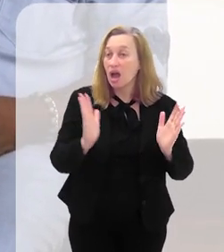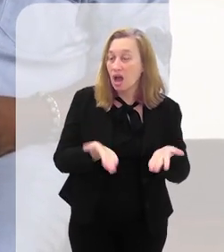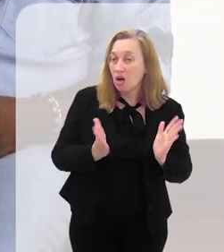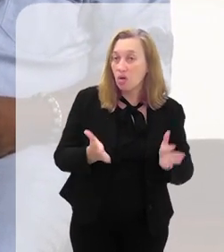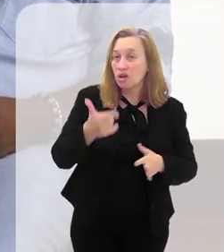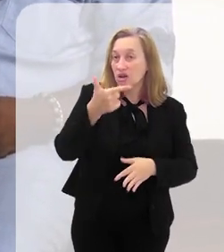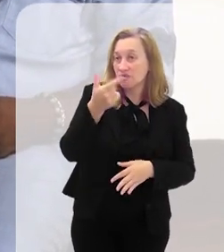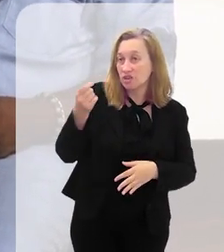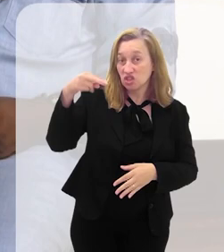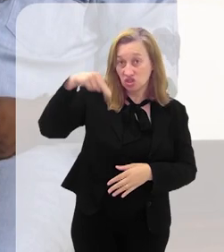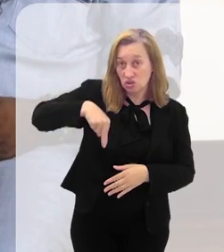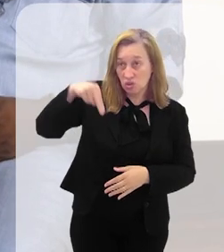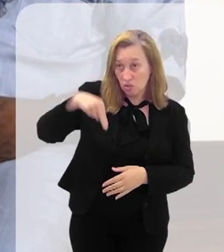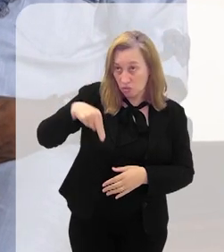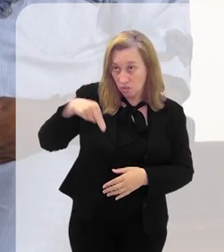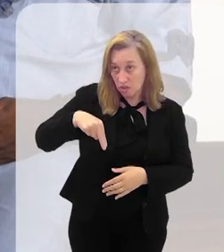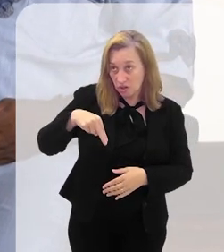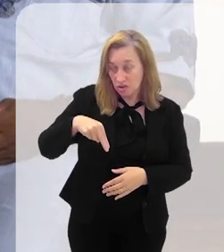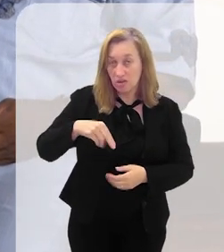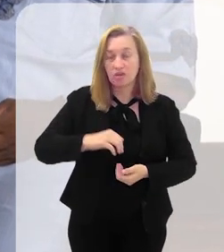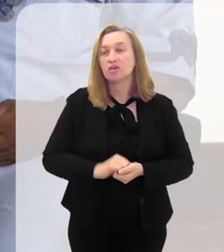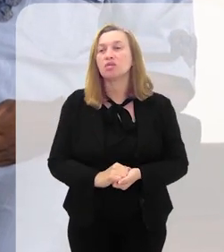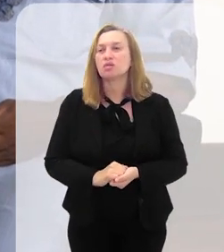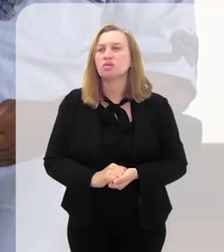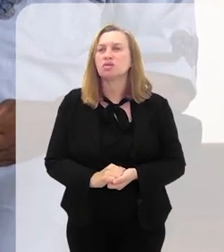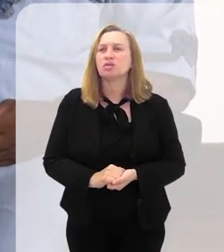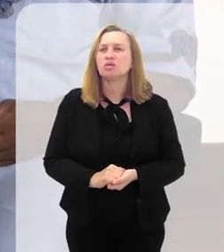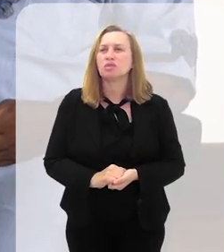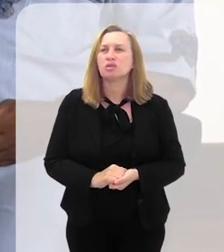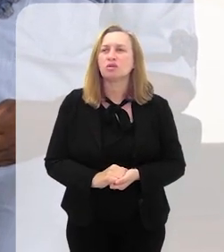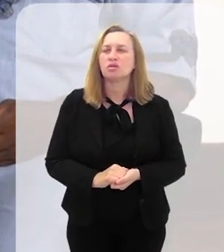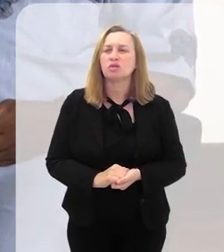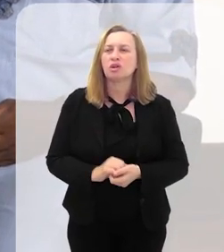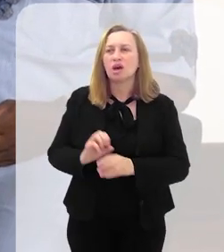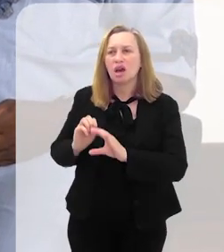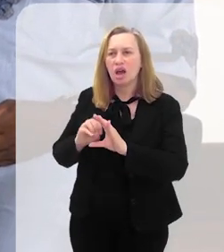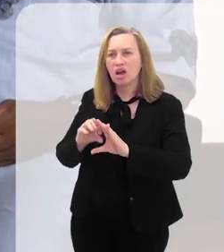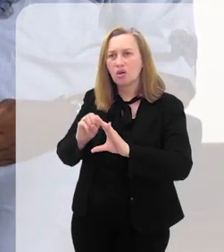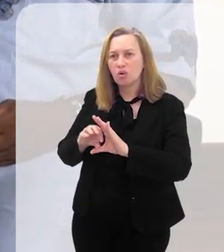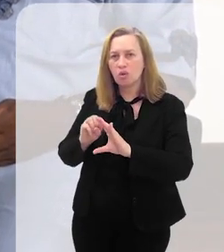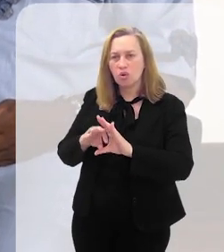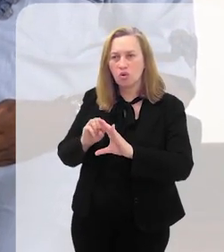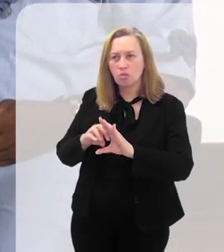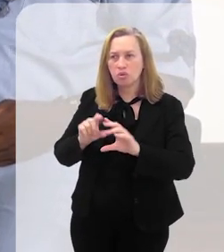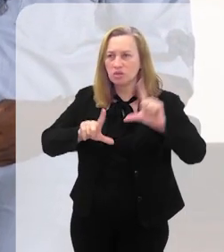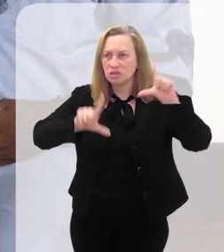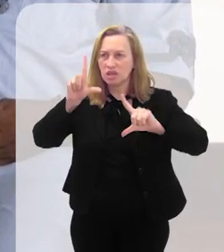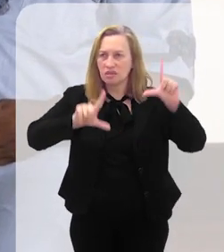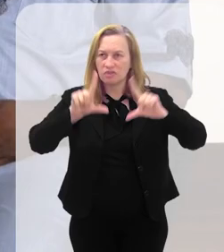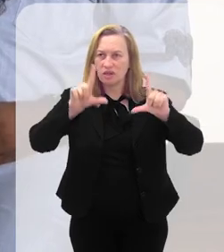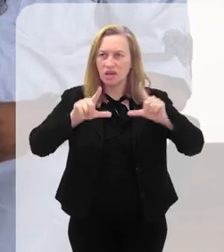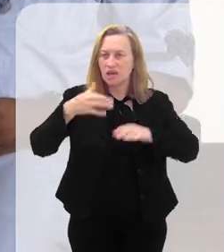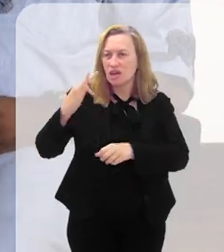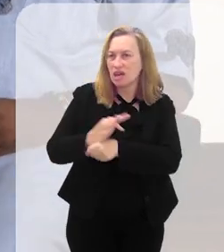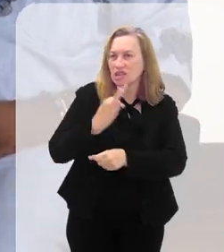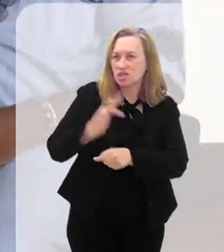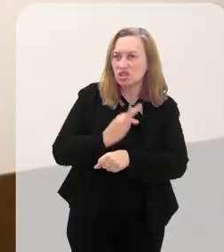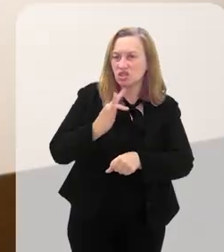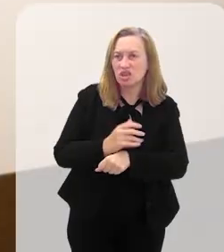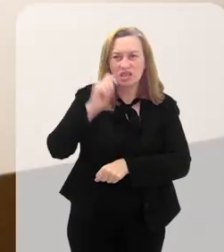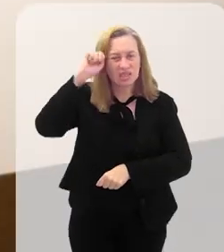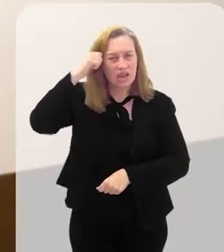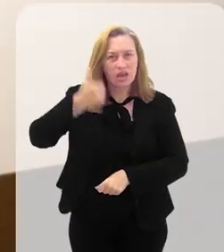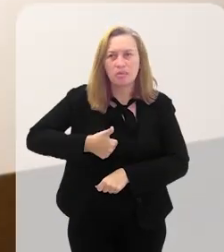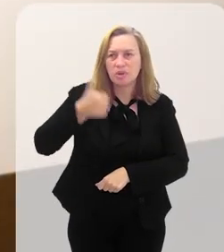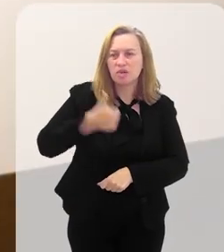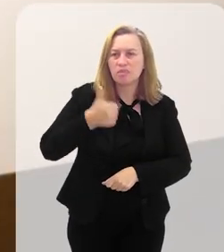agora, no 20 de novembro, vai estrear na Globoplay, na plataforma, resistência negra, a